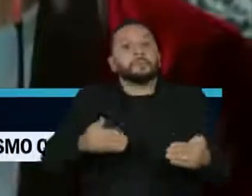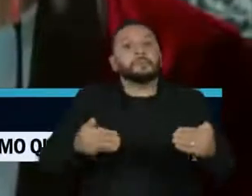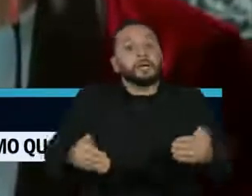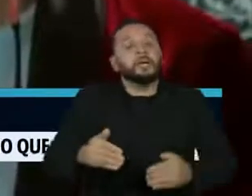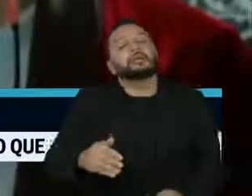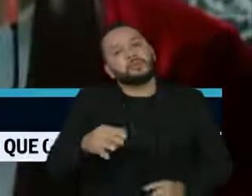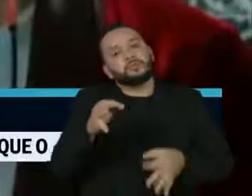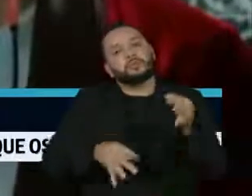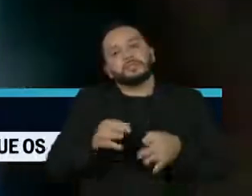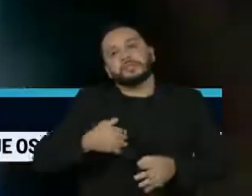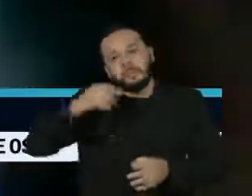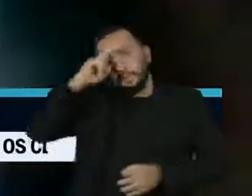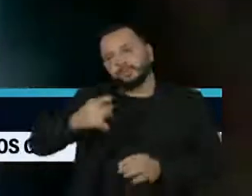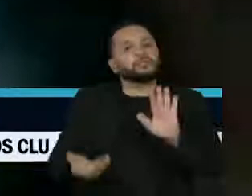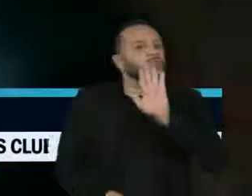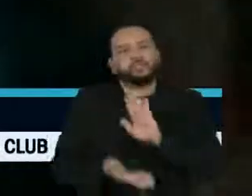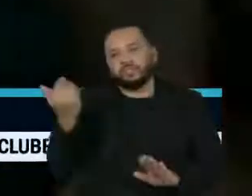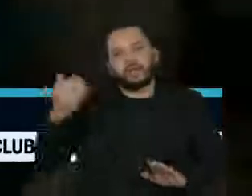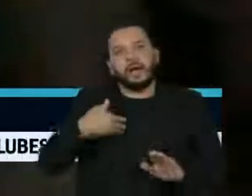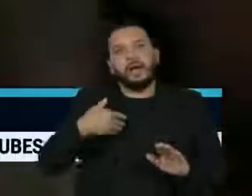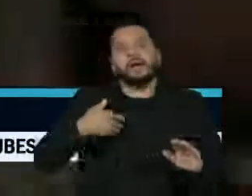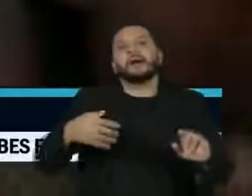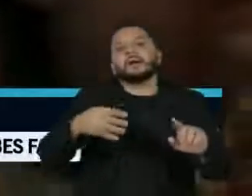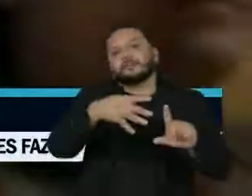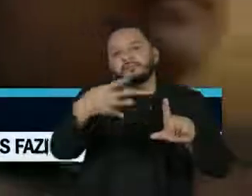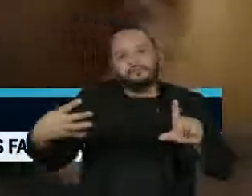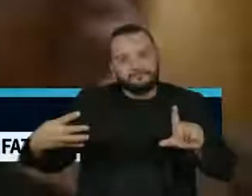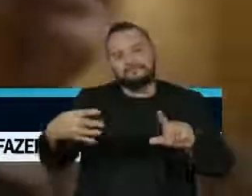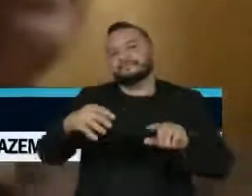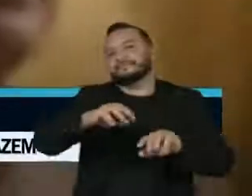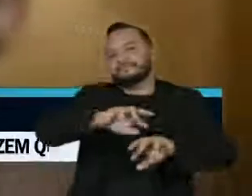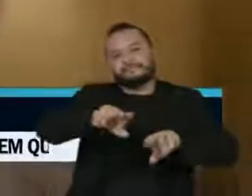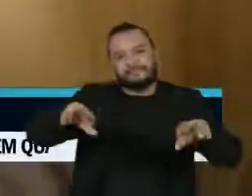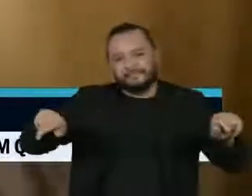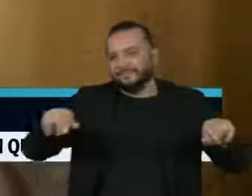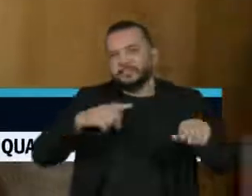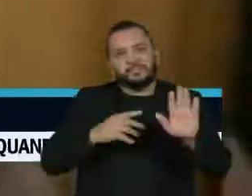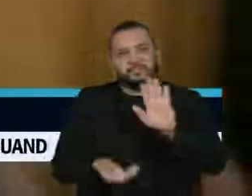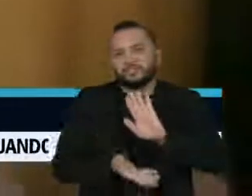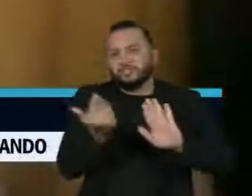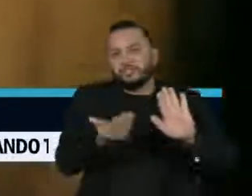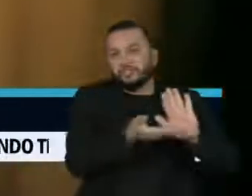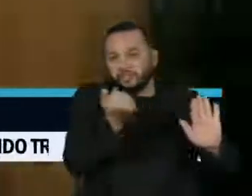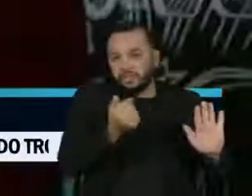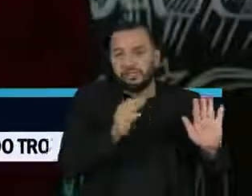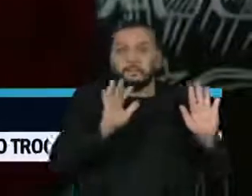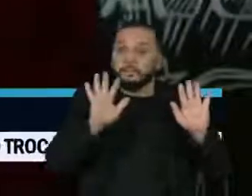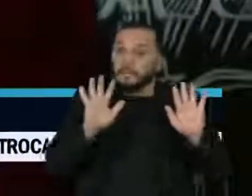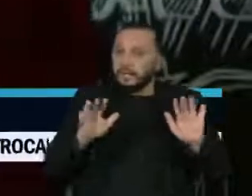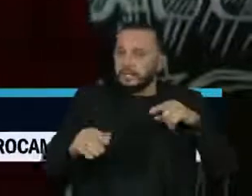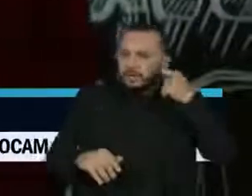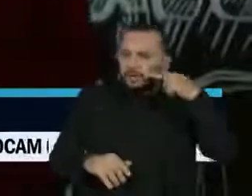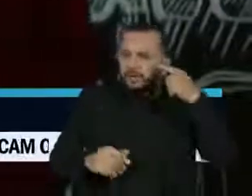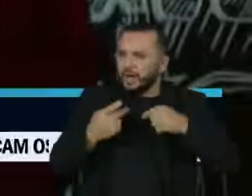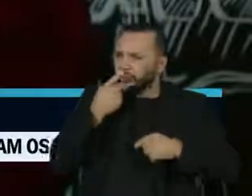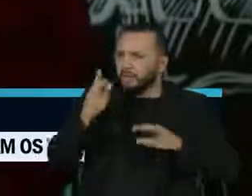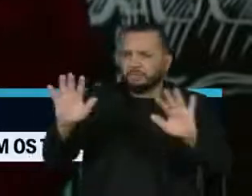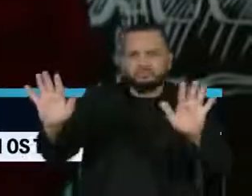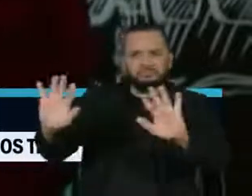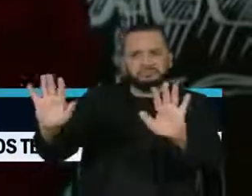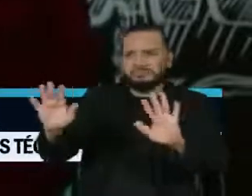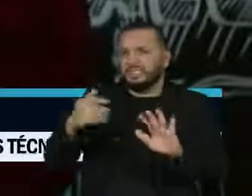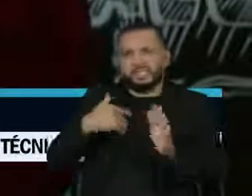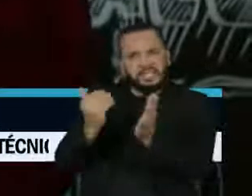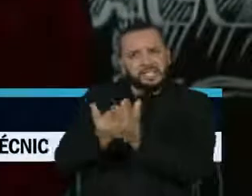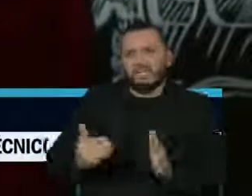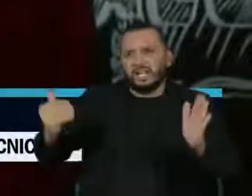filme de plataformas de streaming e de canais que compraram os direitos. Na avaliação de advogados, a determinação e os ataques à comédia podem